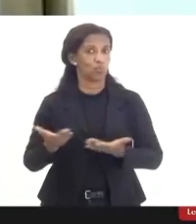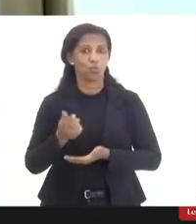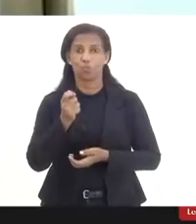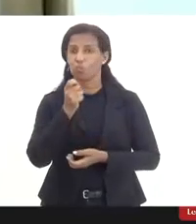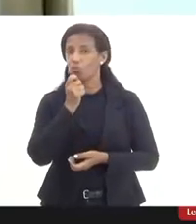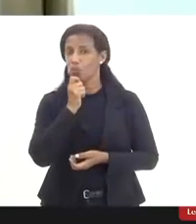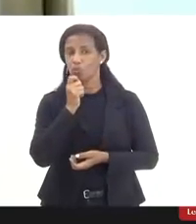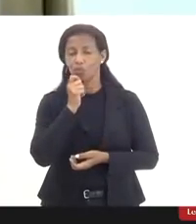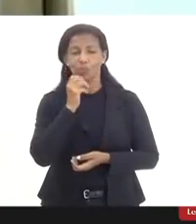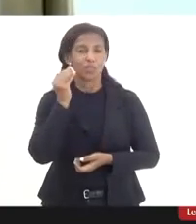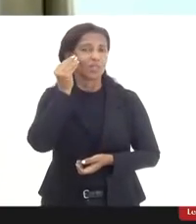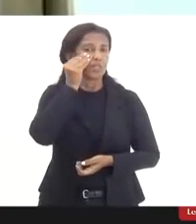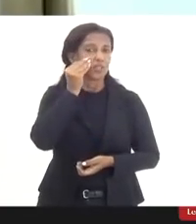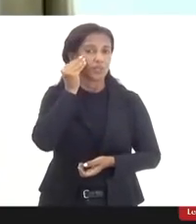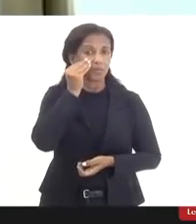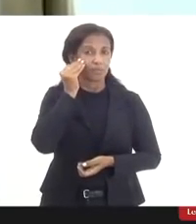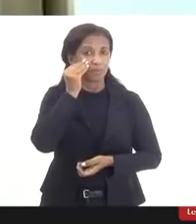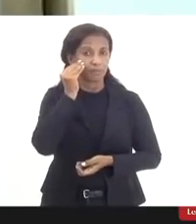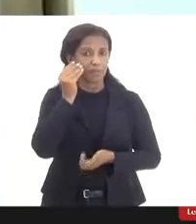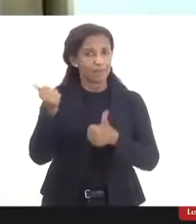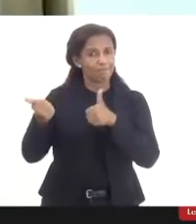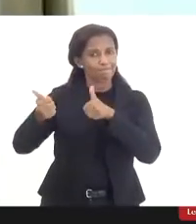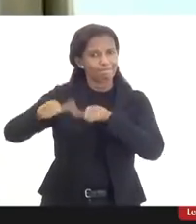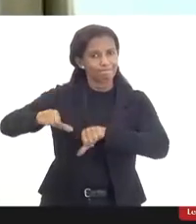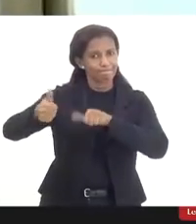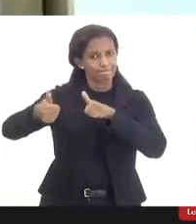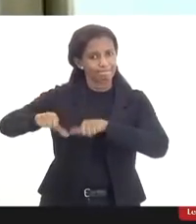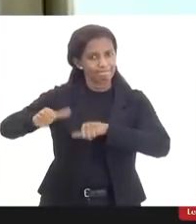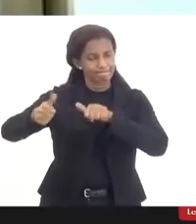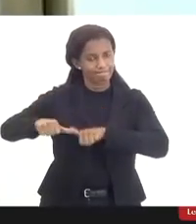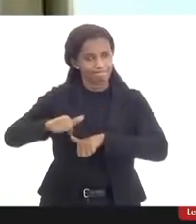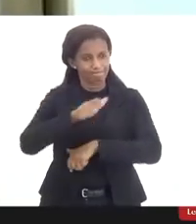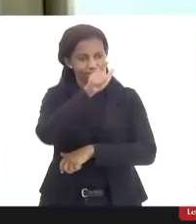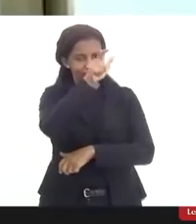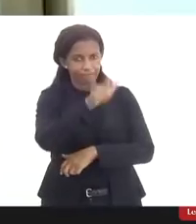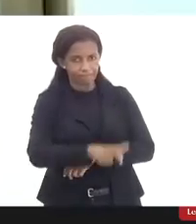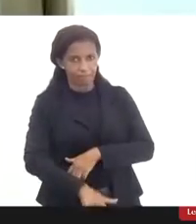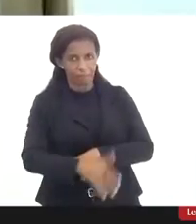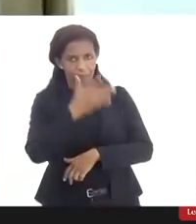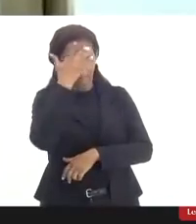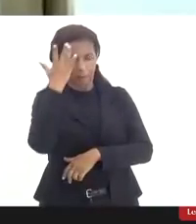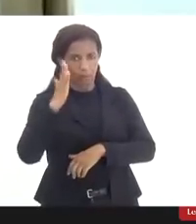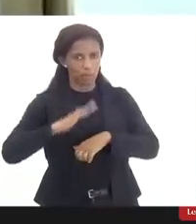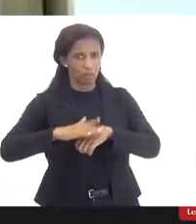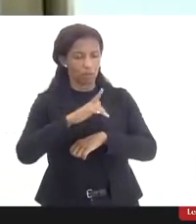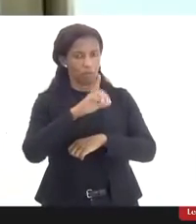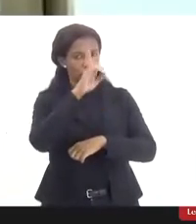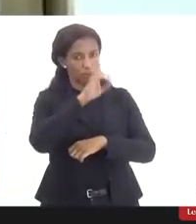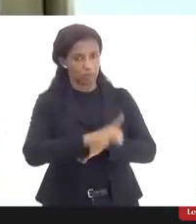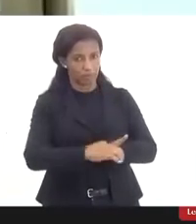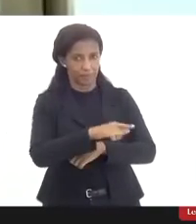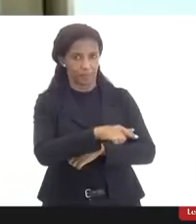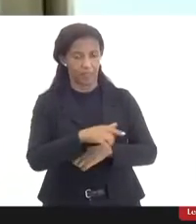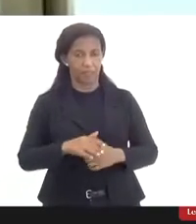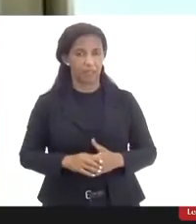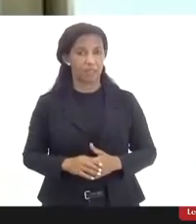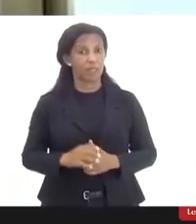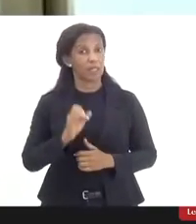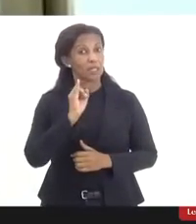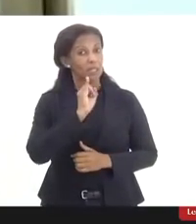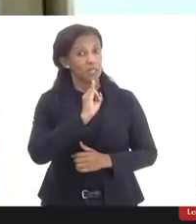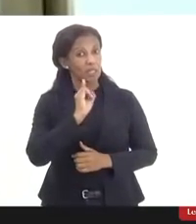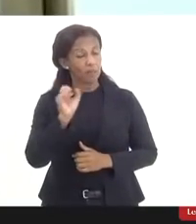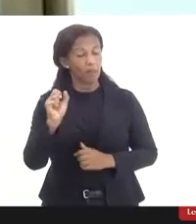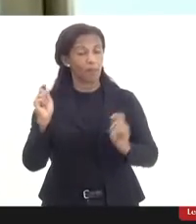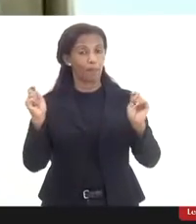têm grande experiência nessa avaliação funcional, né? Isso pode gerar